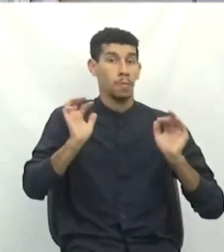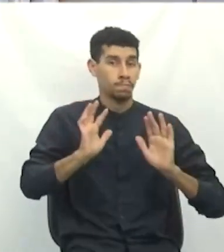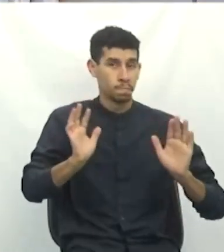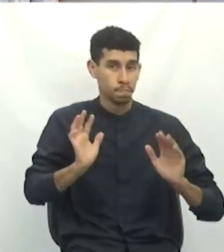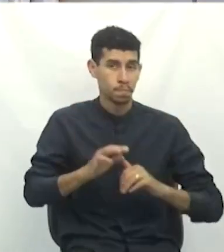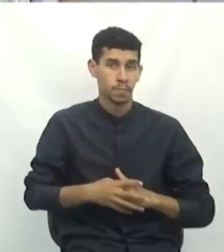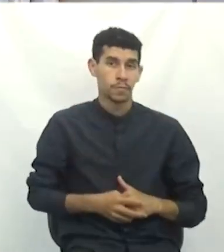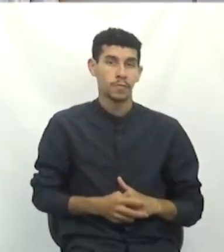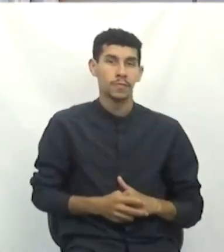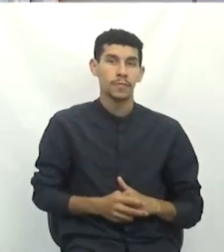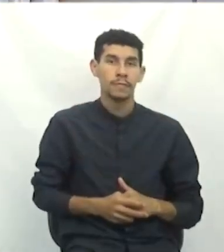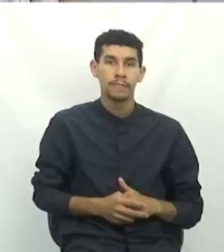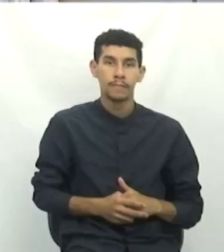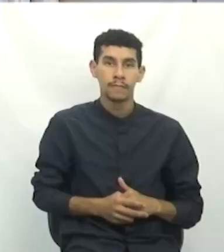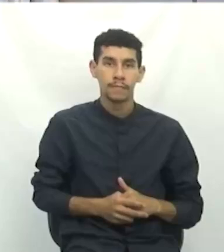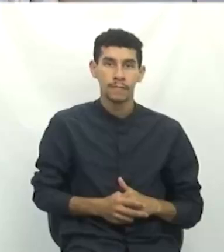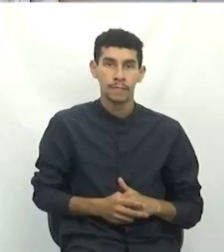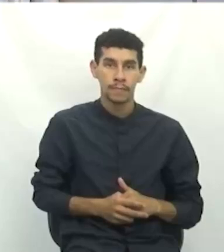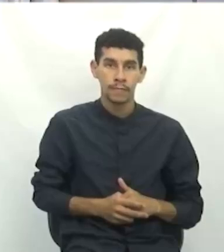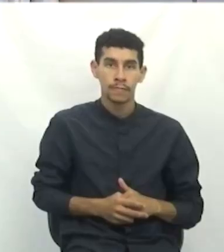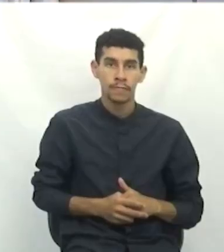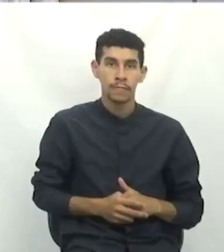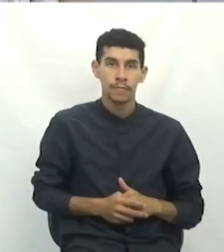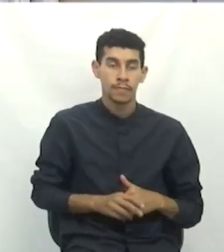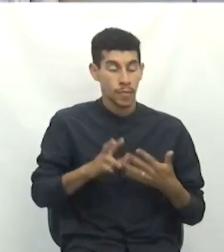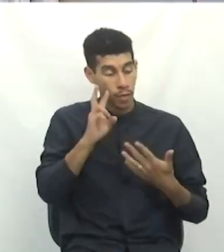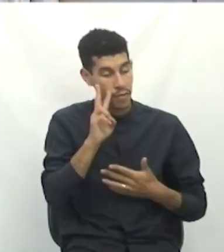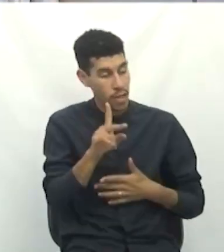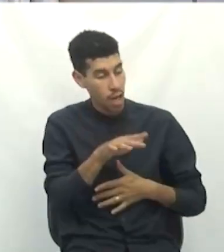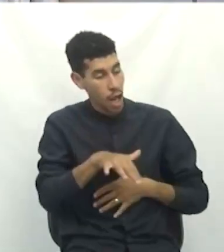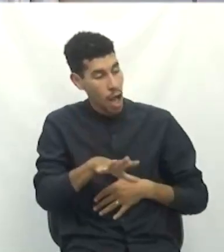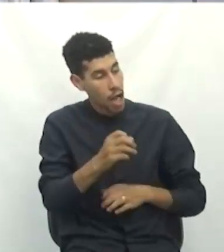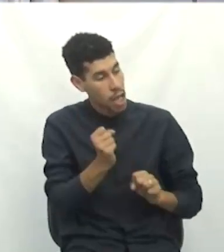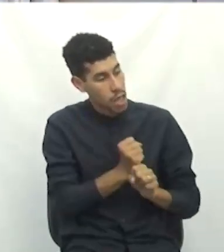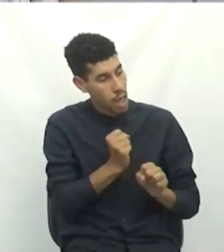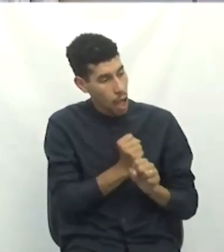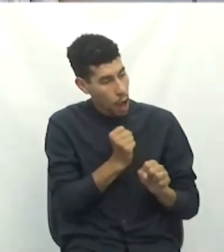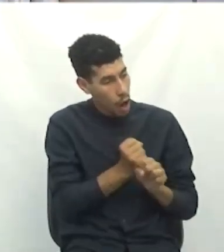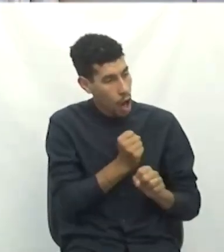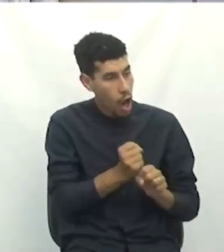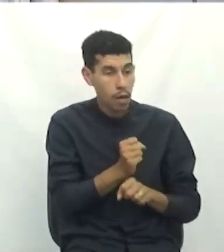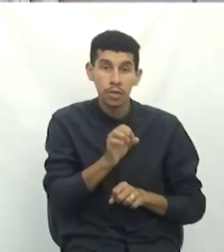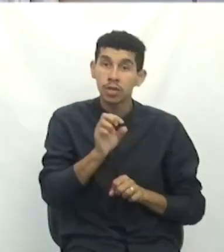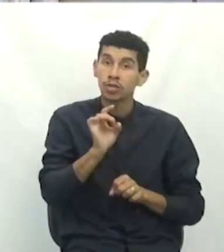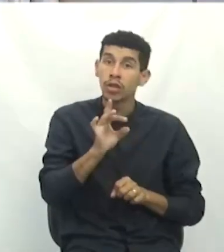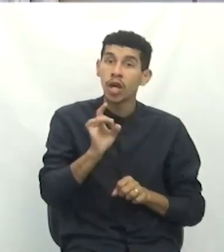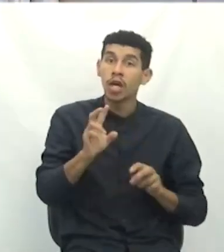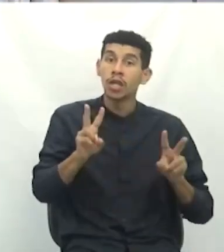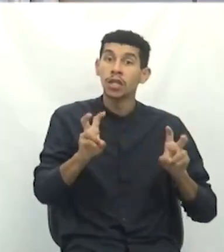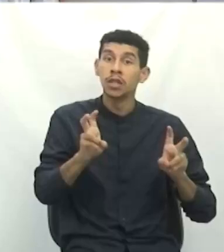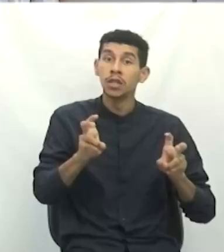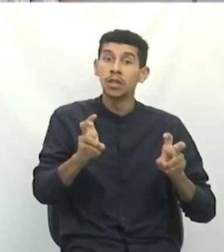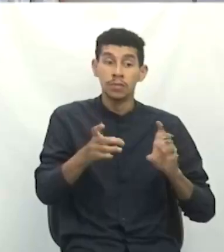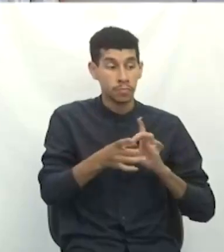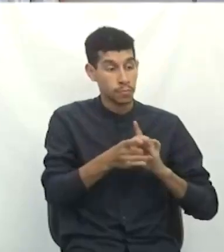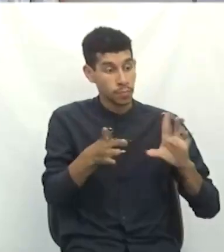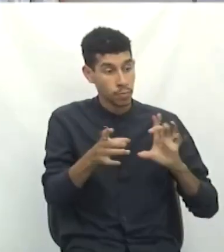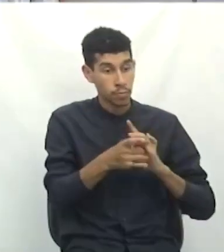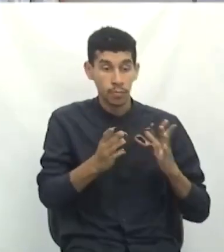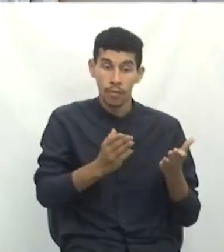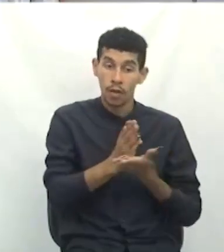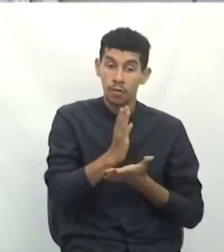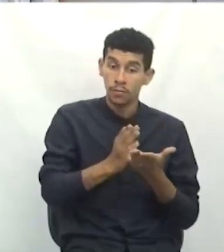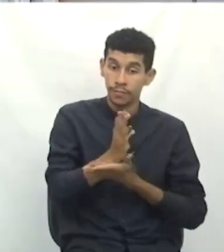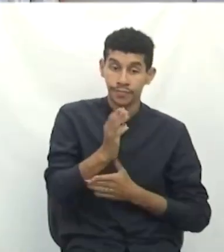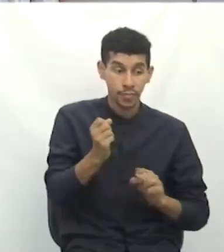os códigos de obra ali, o que tratava justamente das questões de liberações de alvarado de